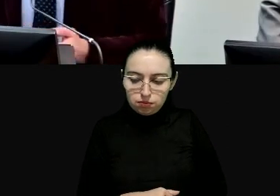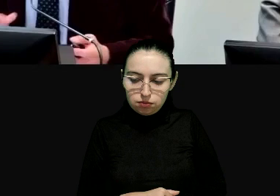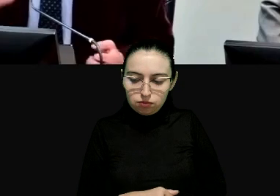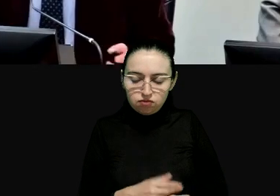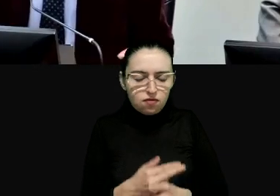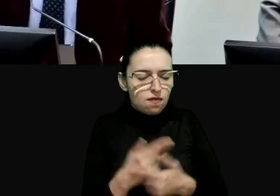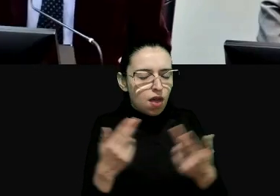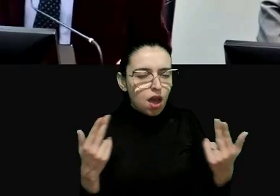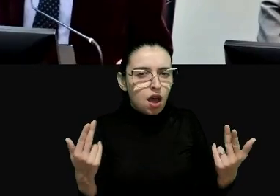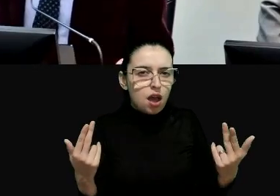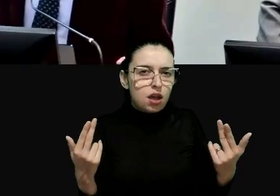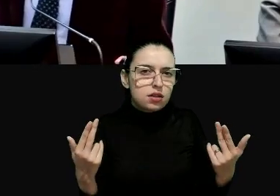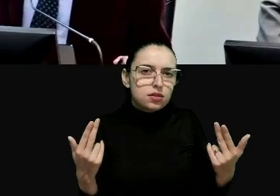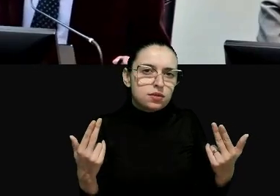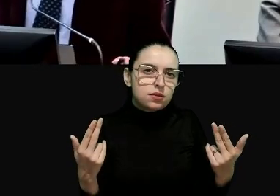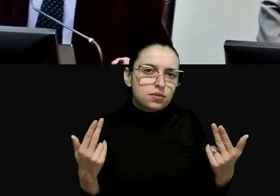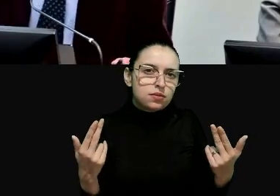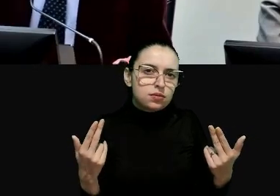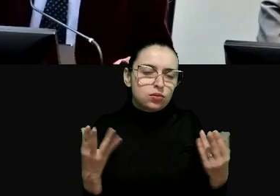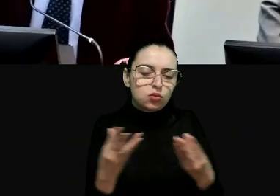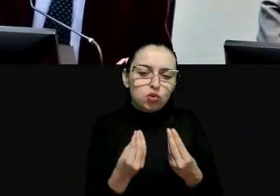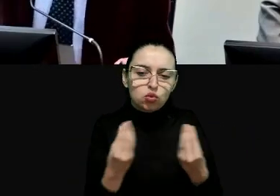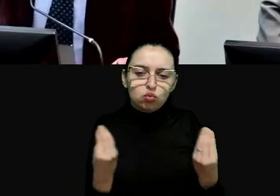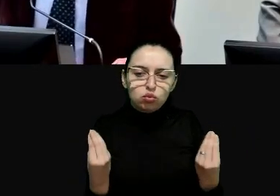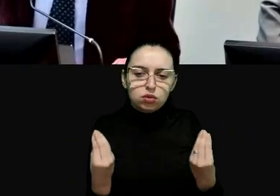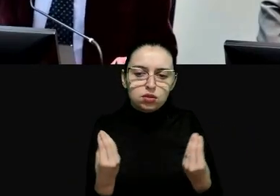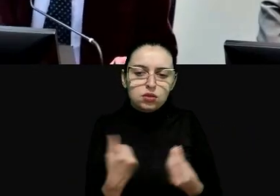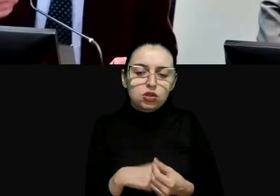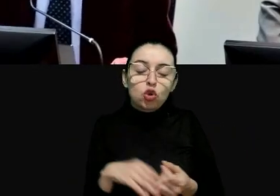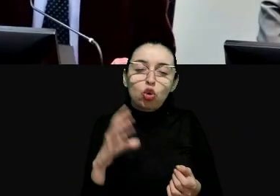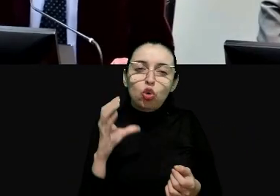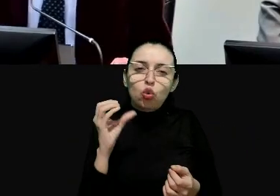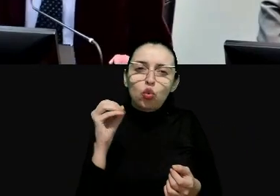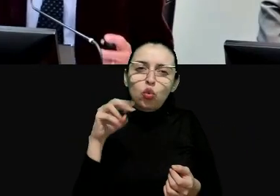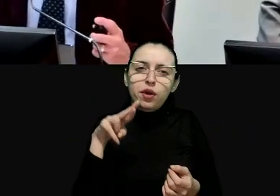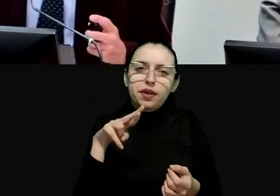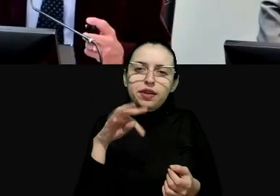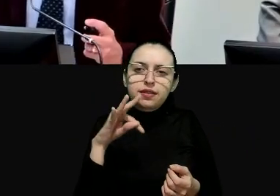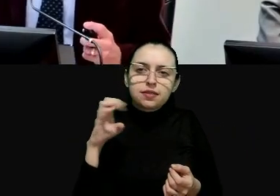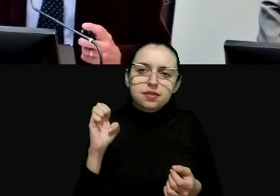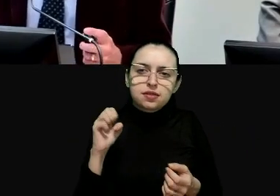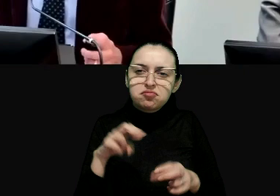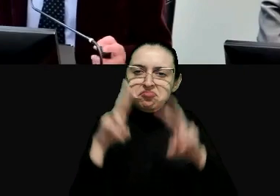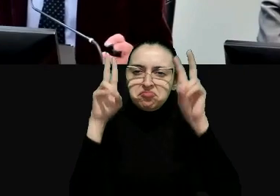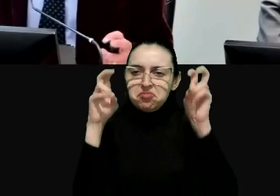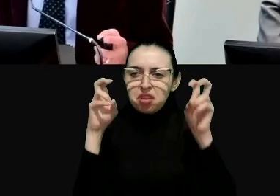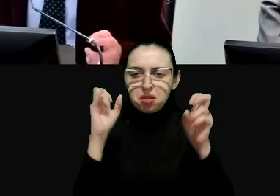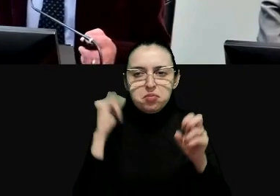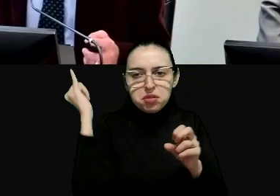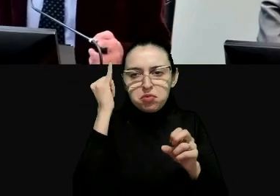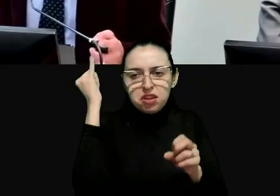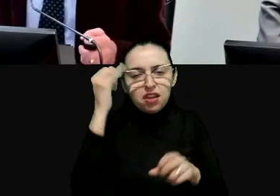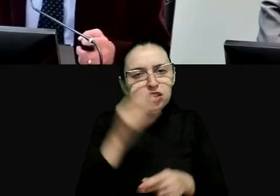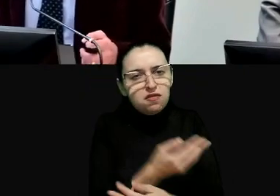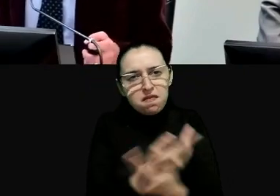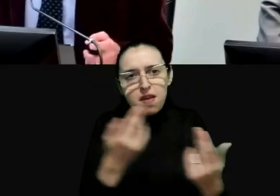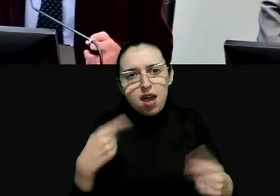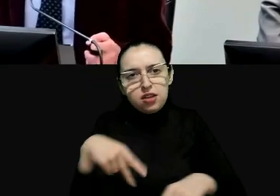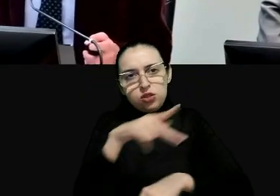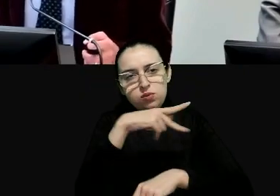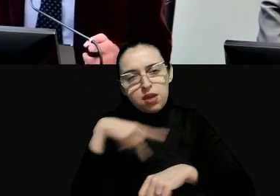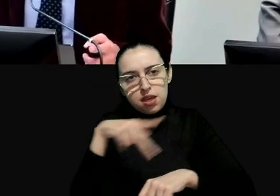então muitas das das jurisprudências da corte se nutre de sentencias importantes de os vários países agora vamos